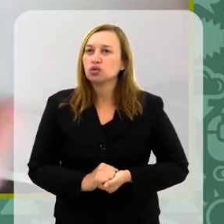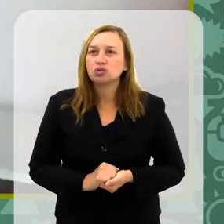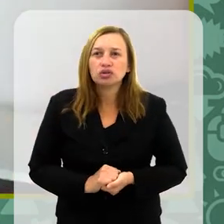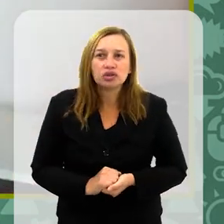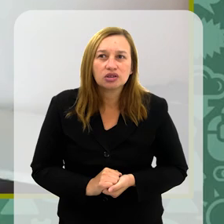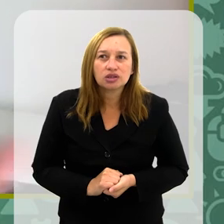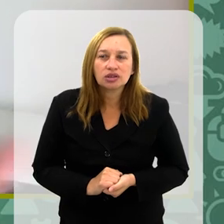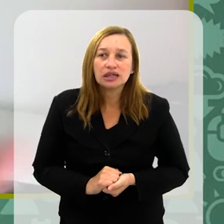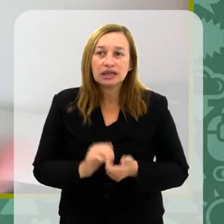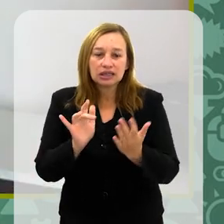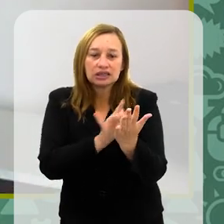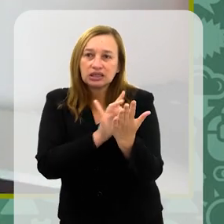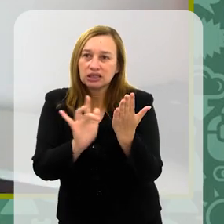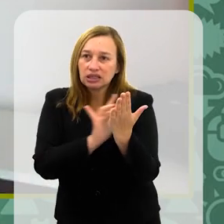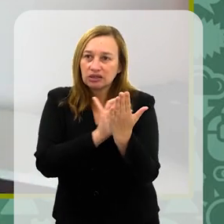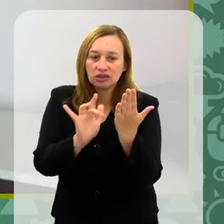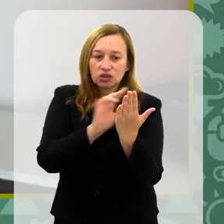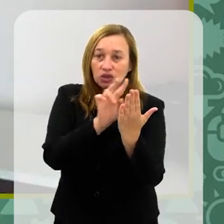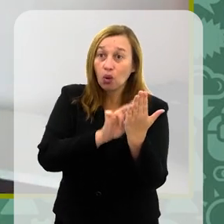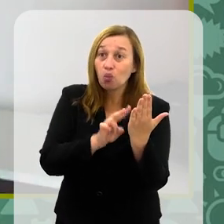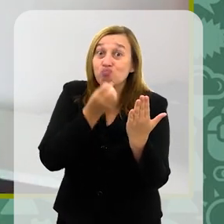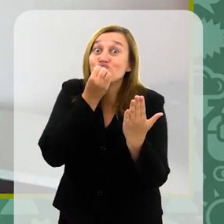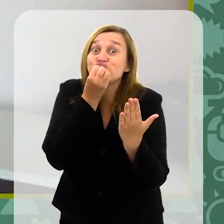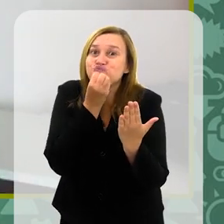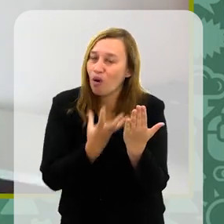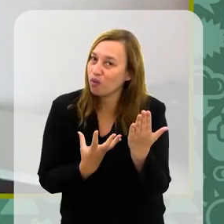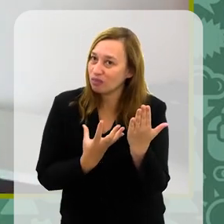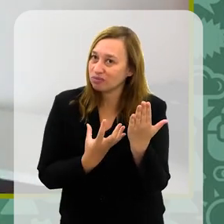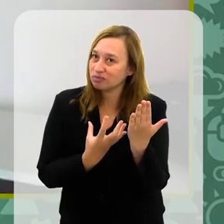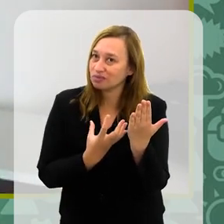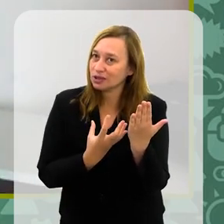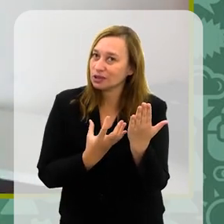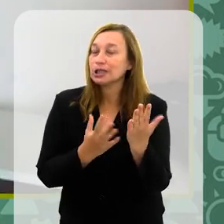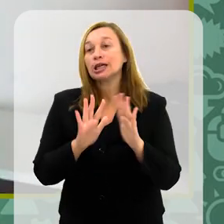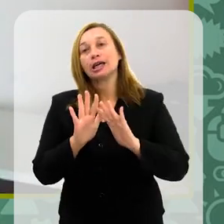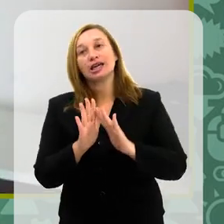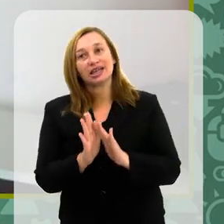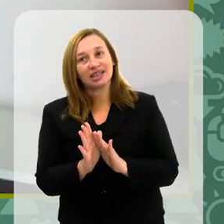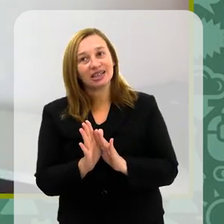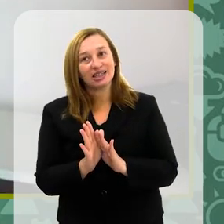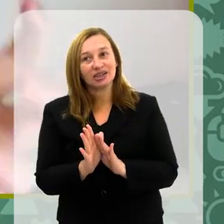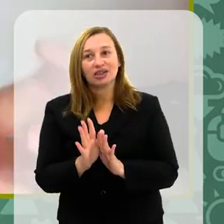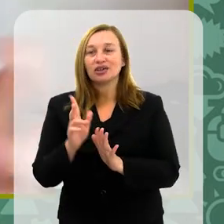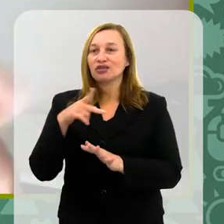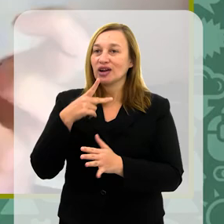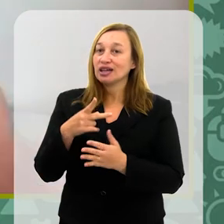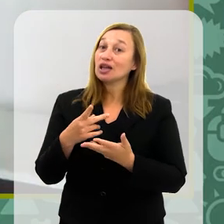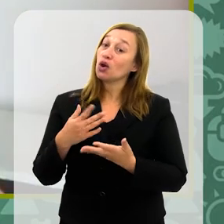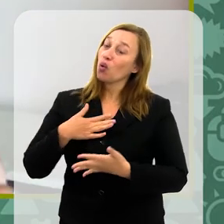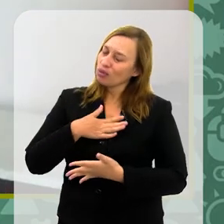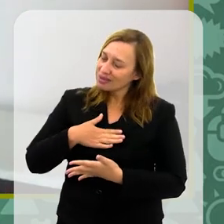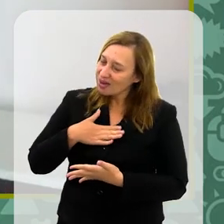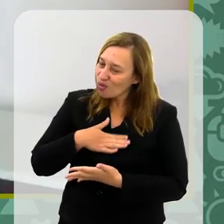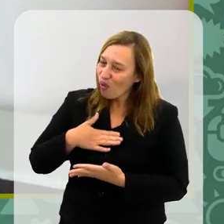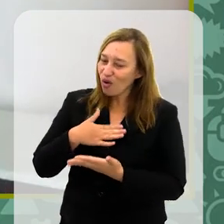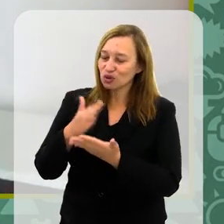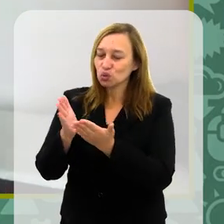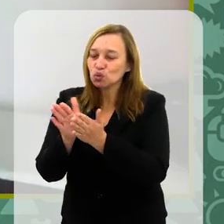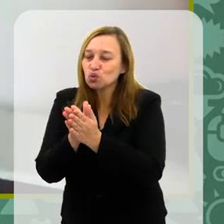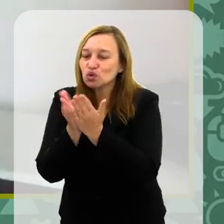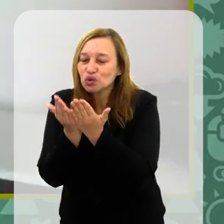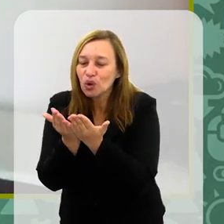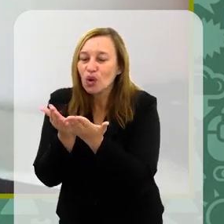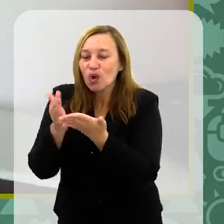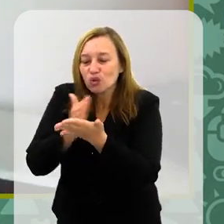do livro digital como uma coisa muito positiva. Assim, tirando toda a parte nostálgica do meu apego físico,